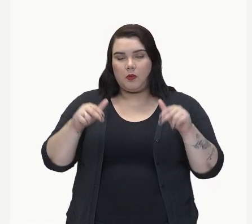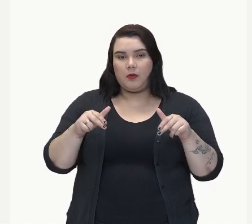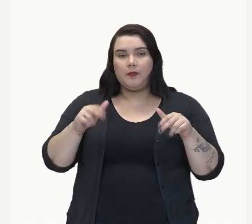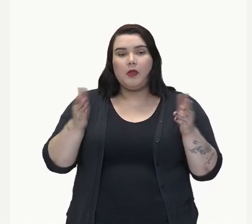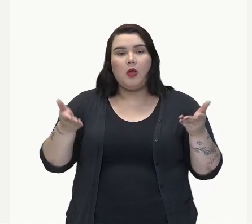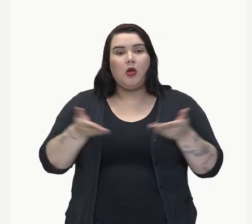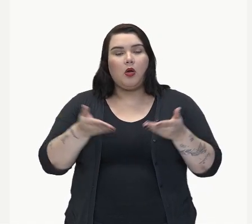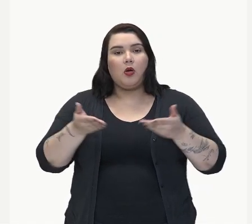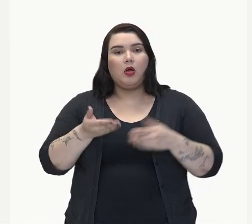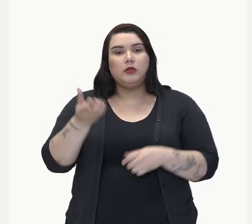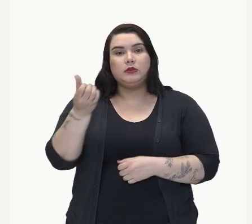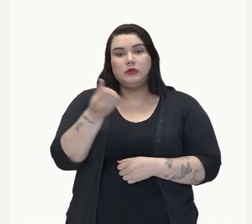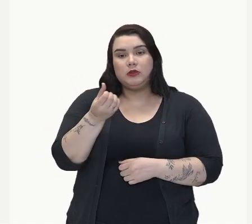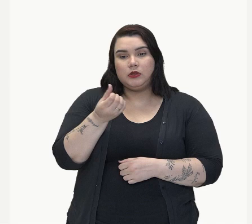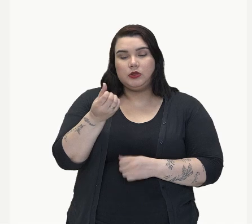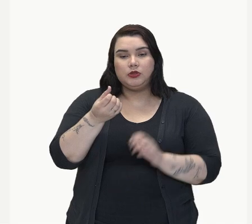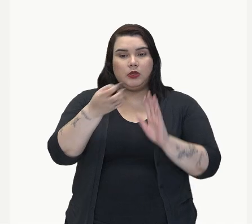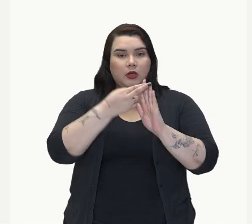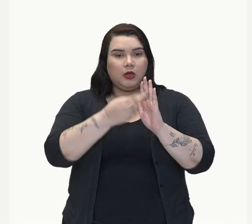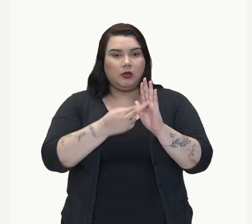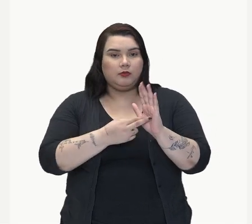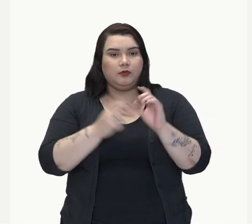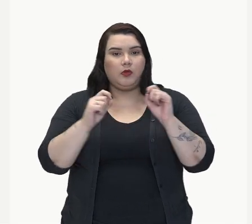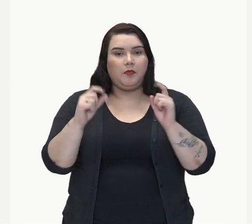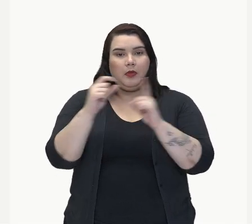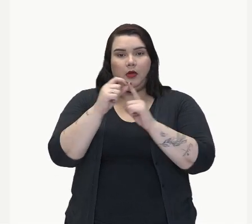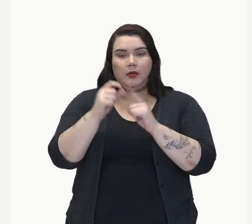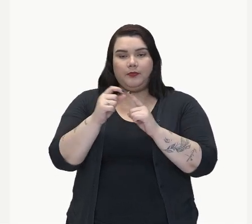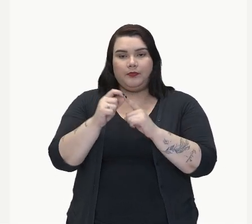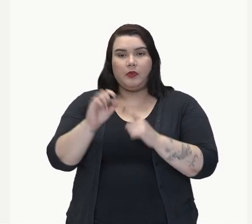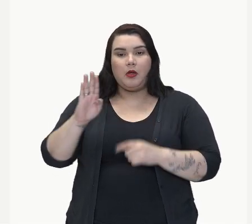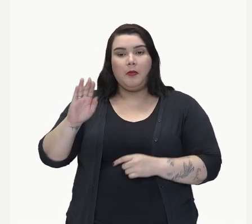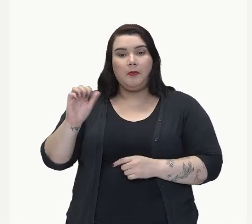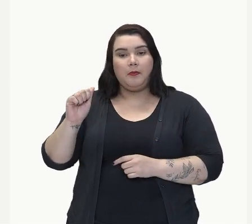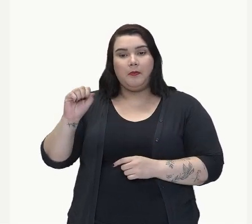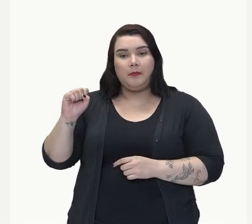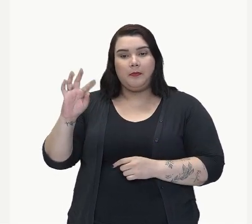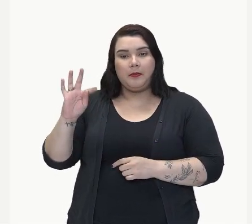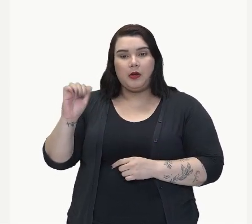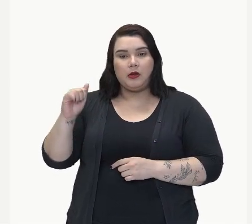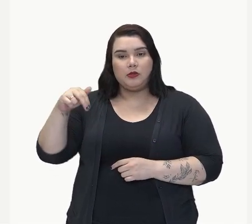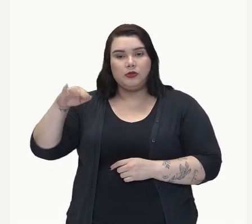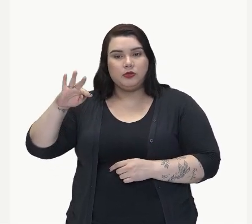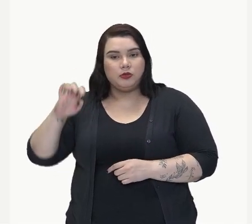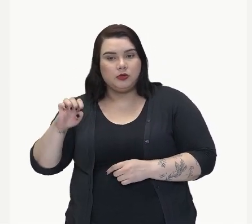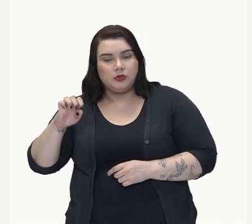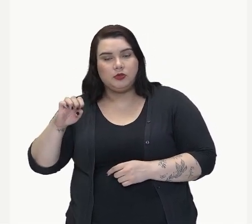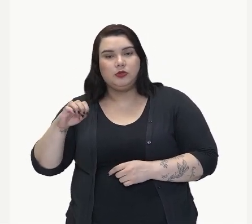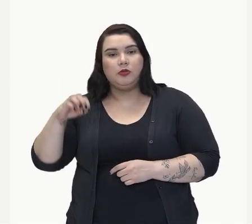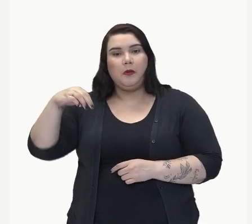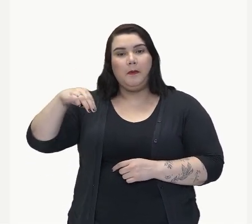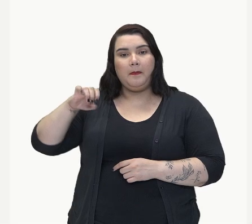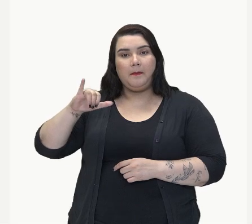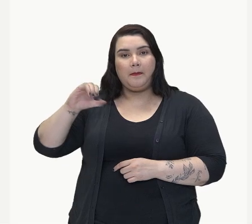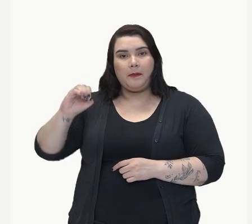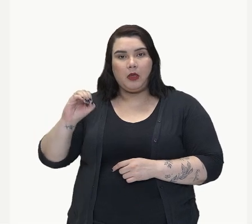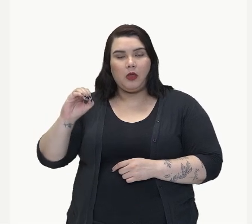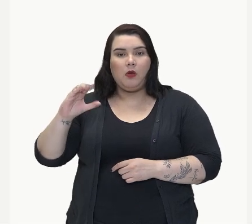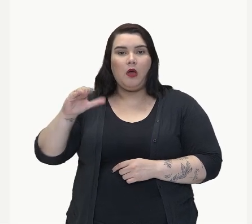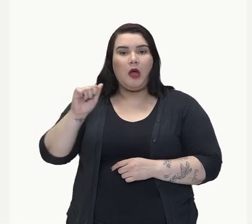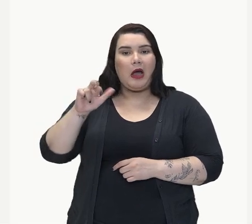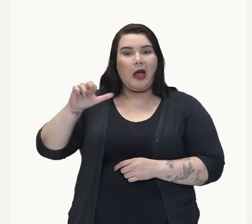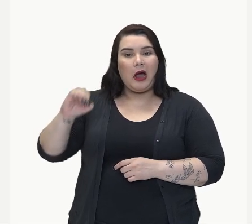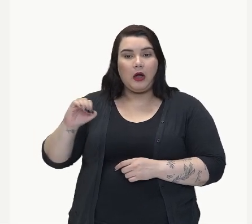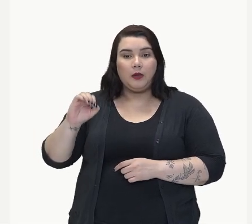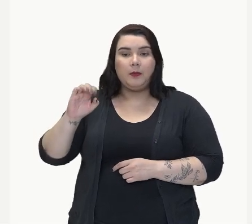a gente vai ver palavras como bastante, meio, caro, barato e só. Sofrem